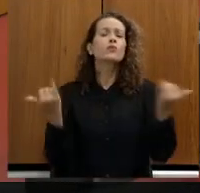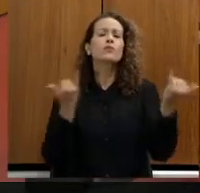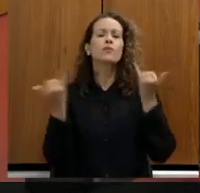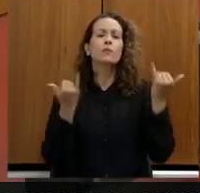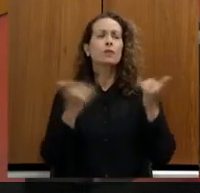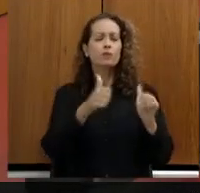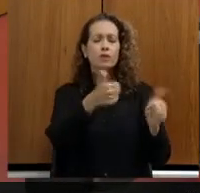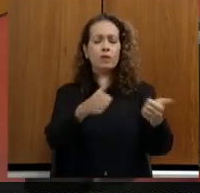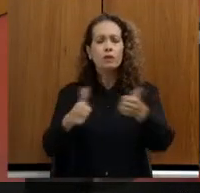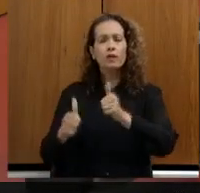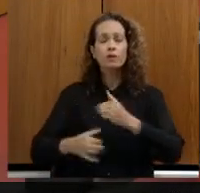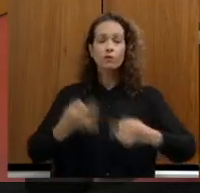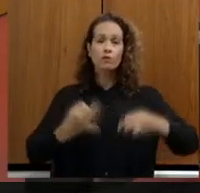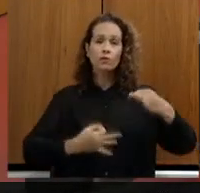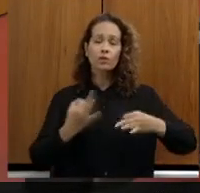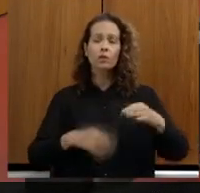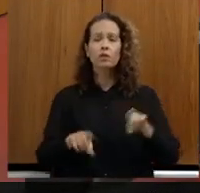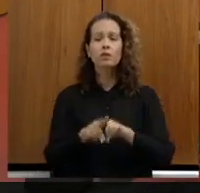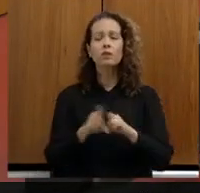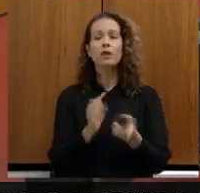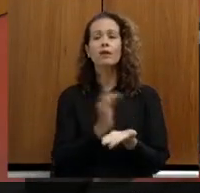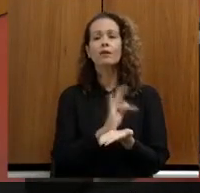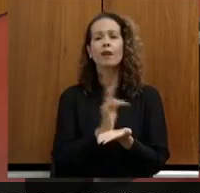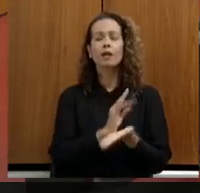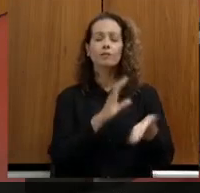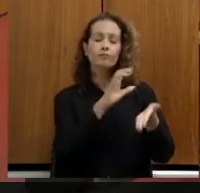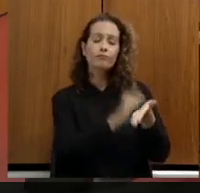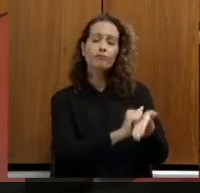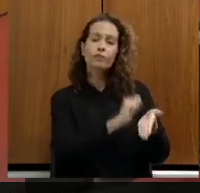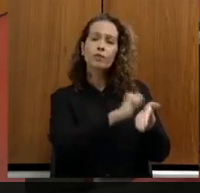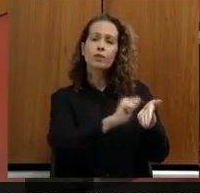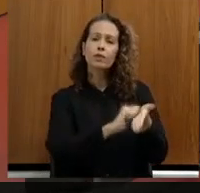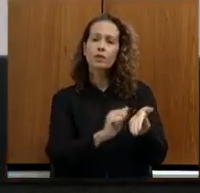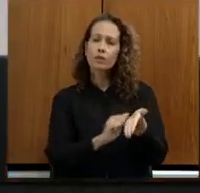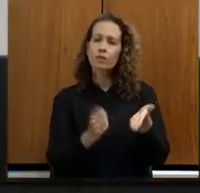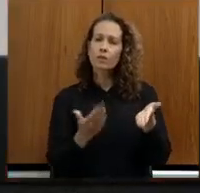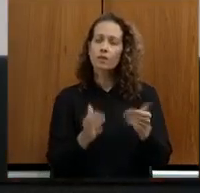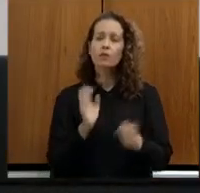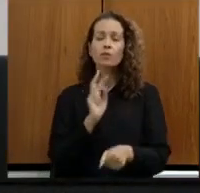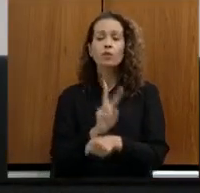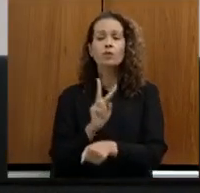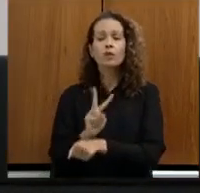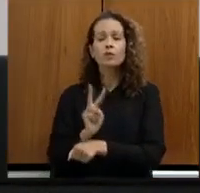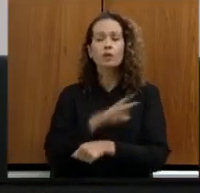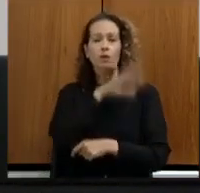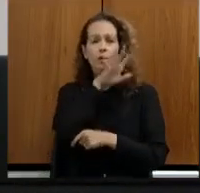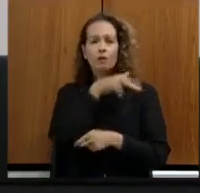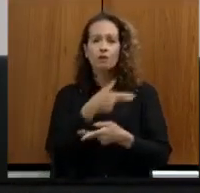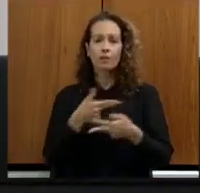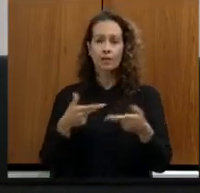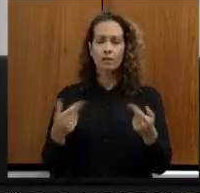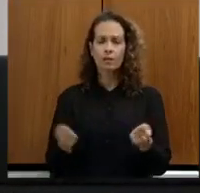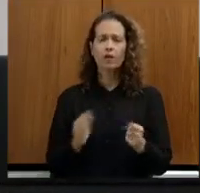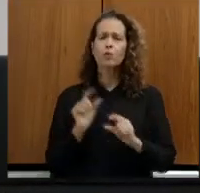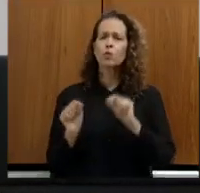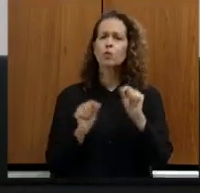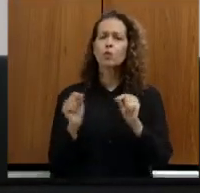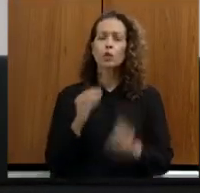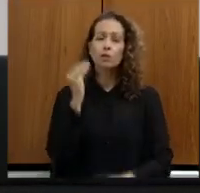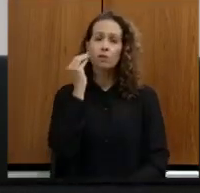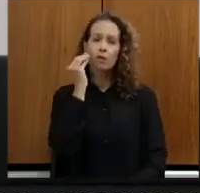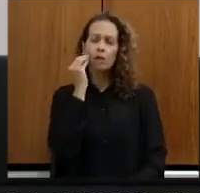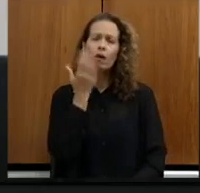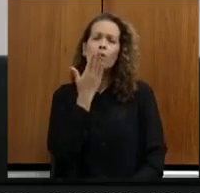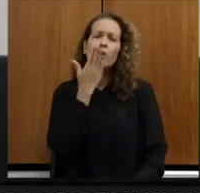análise jurídica e técnica das entidades inscritas no Cadastro Estadual de Entidades de Proteção Animal e de Protetores, a fim de atestar quais dessas entidades